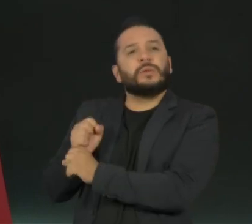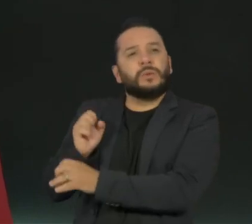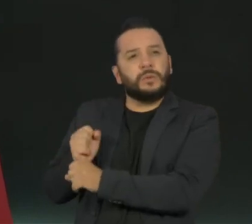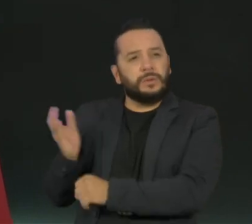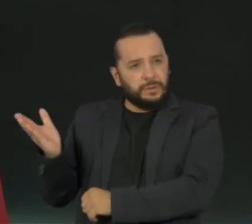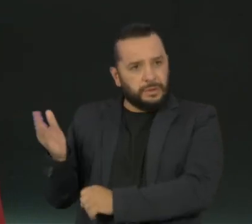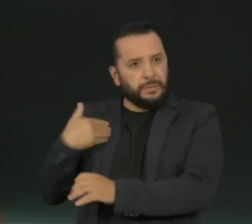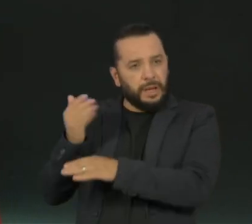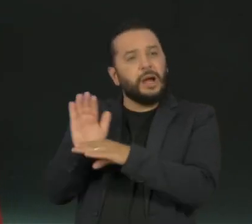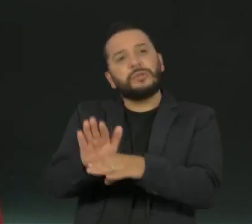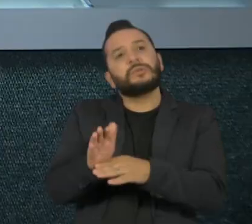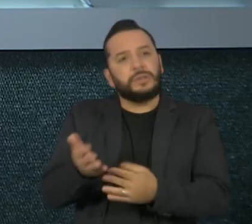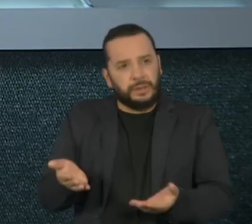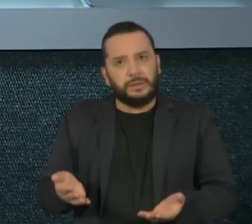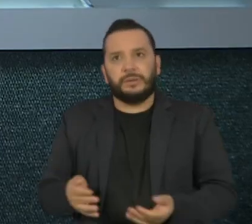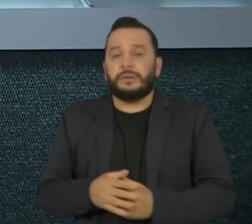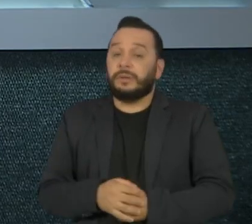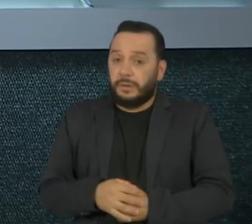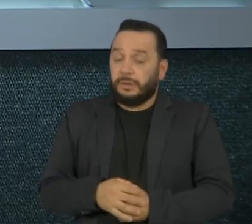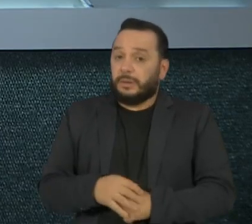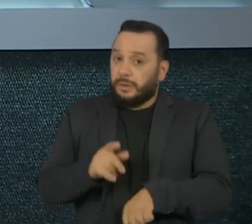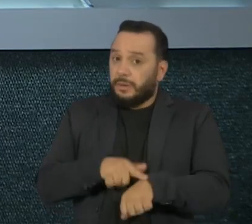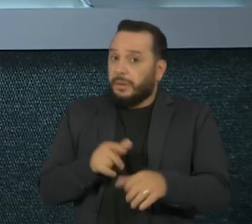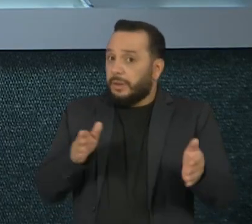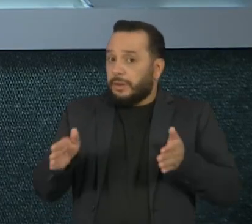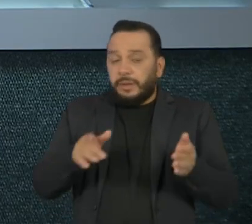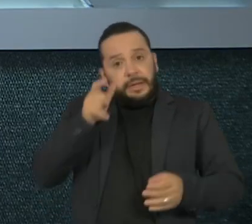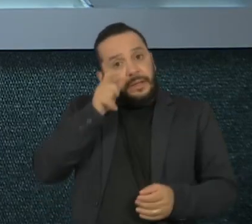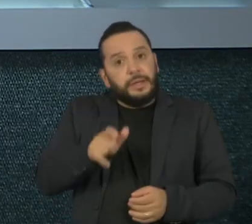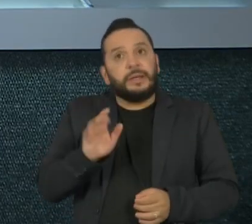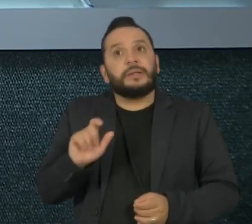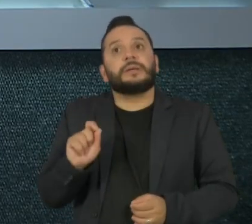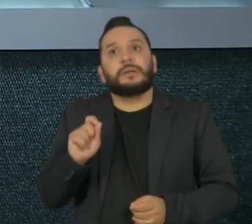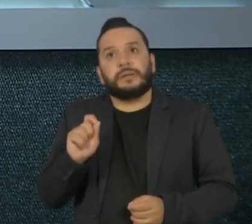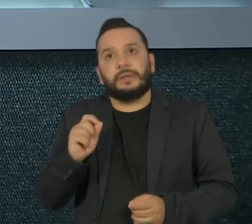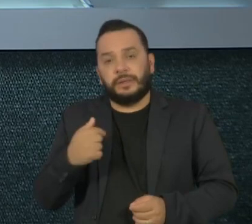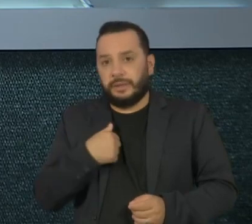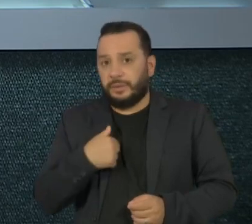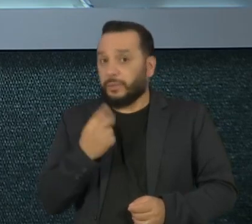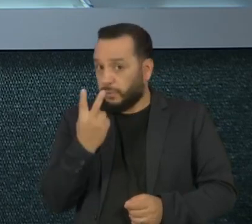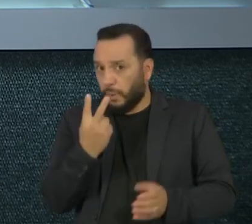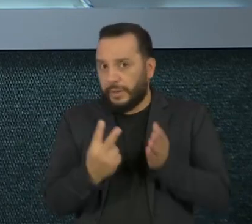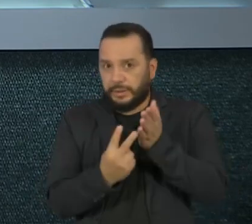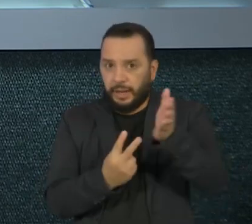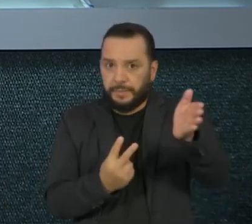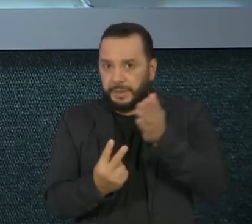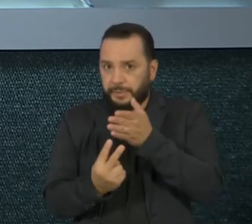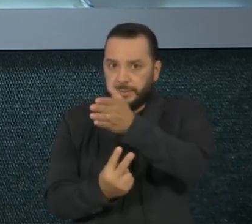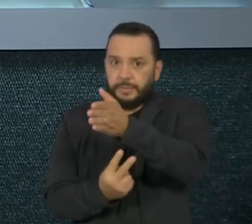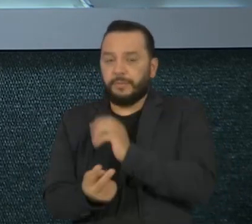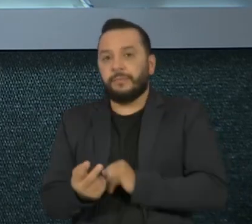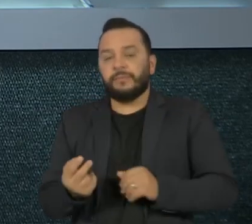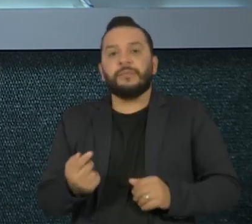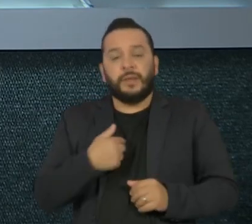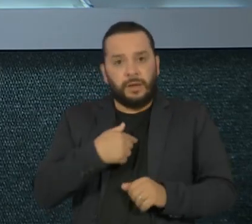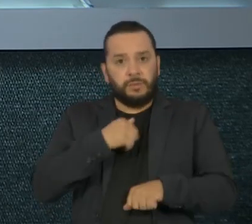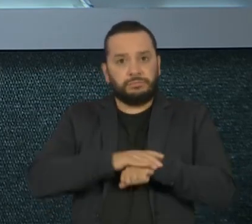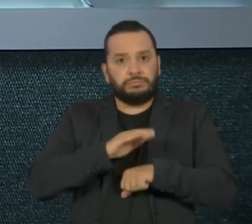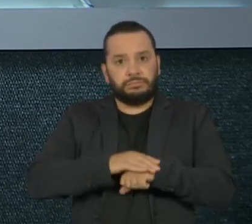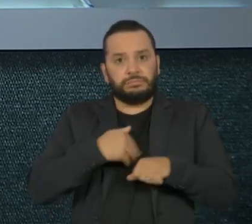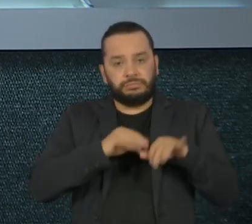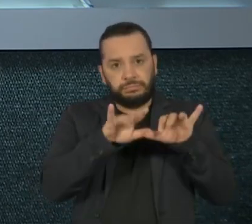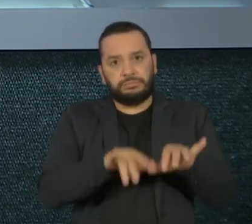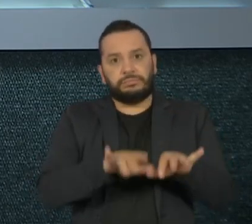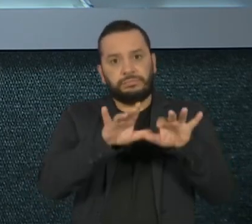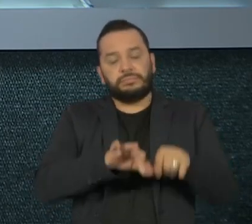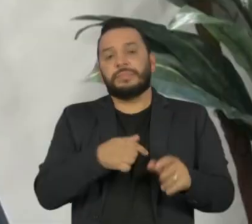para essa prestação. Nesse momento, é interessante, eu sou dos dois caminhos. Eu sou do caminho dele fazer, até